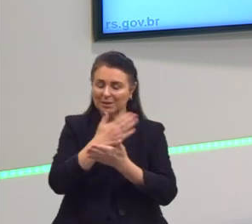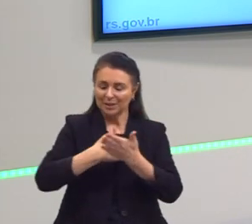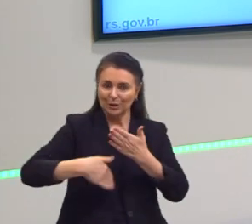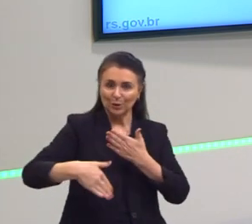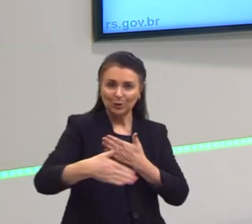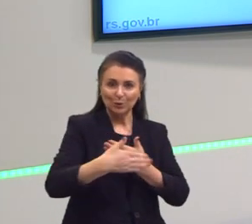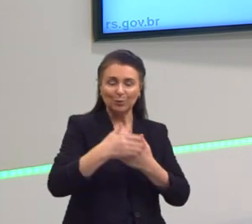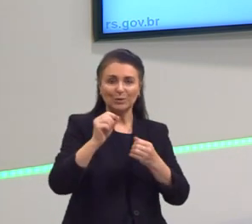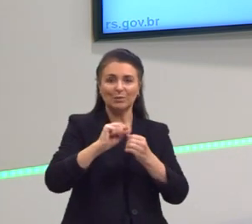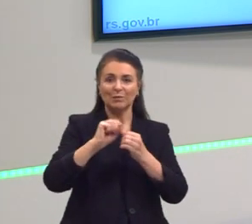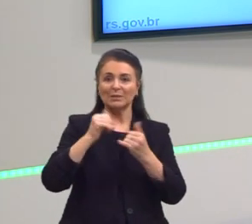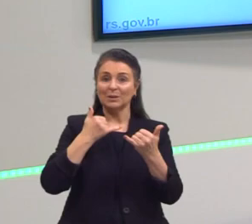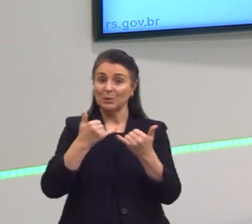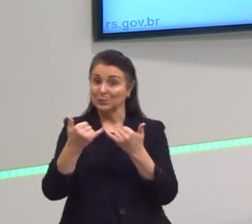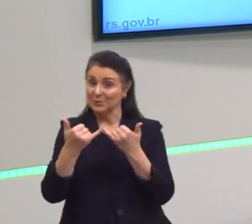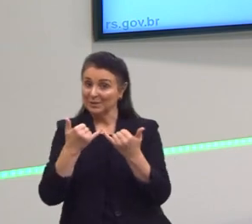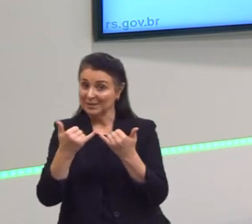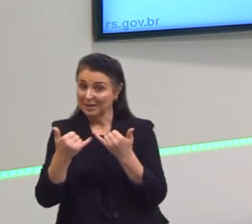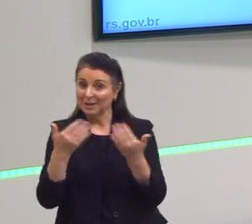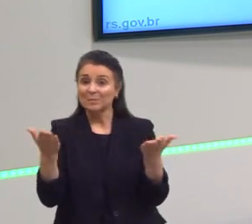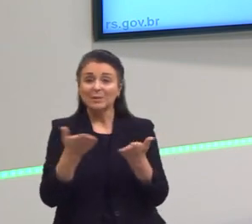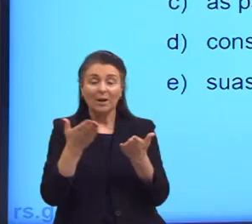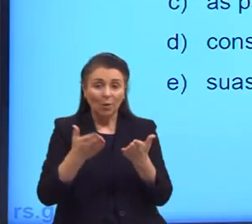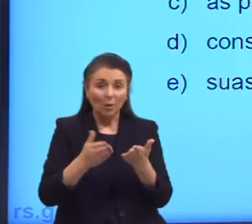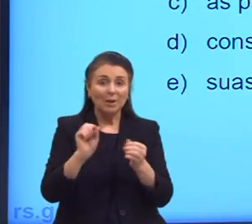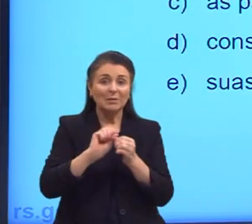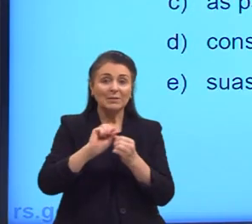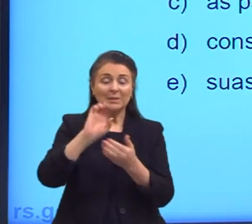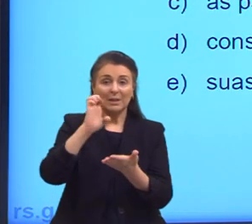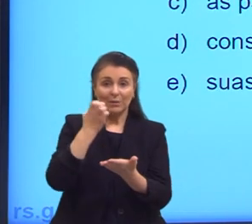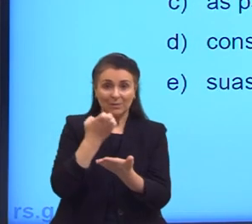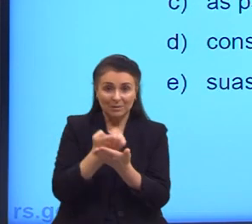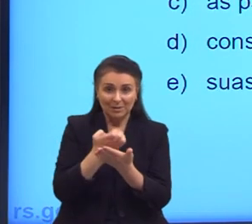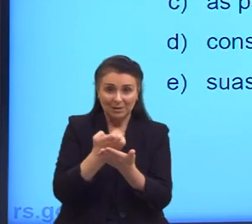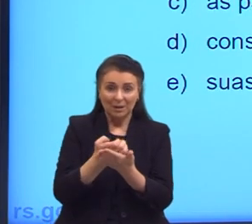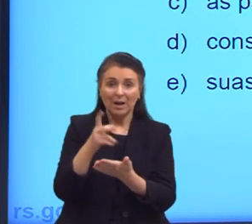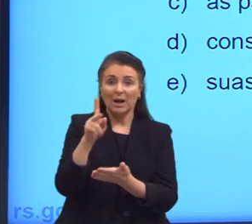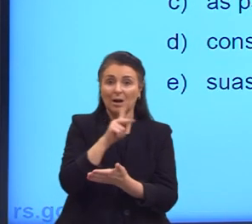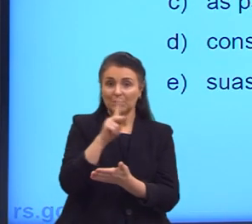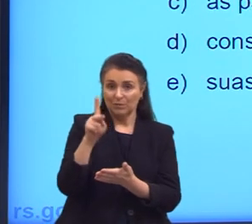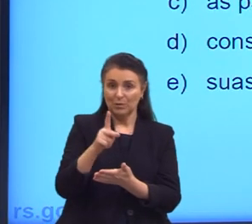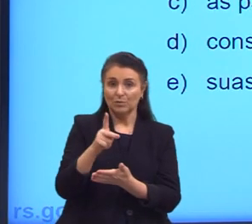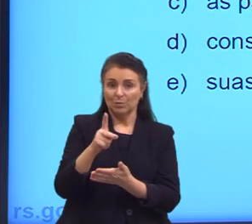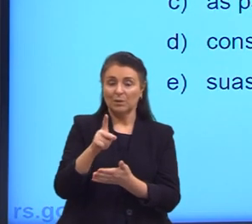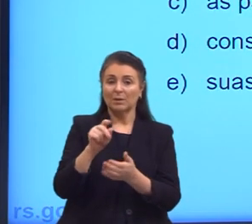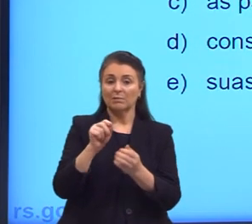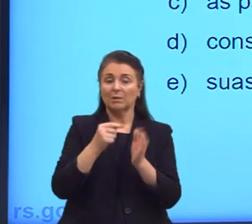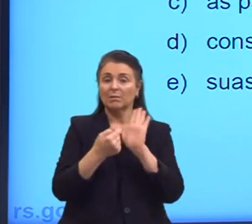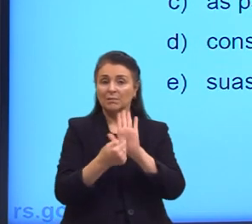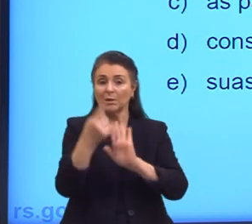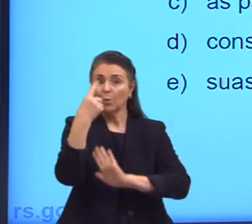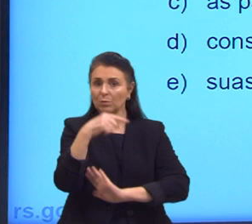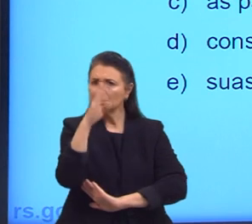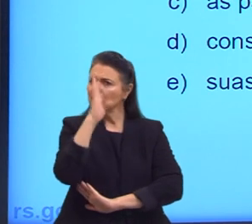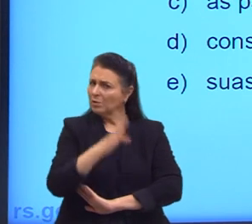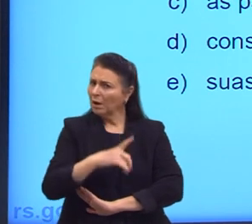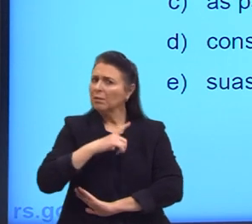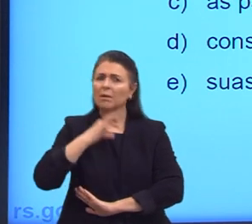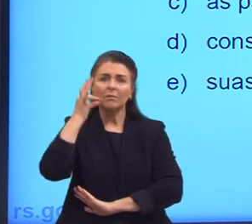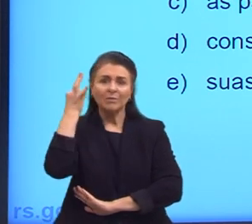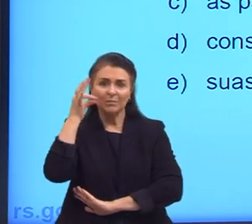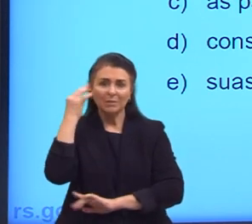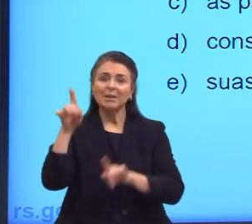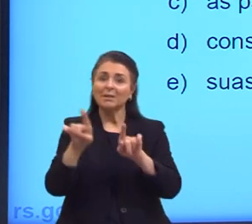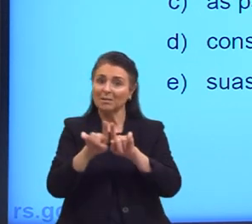vamos fazer alguns exercícios. Eu trouxe um exercício que já caiu em vestibular. E um exercício de